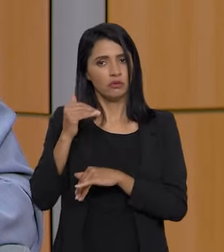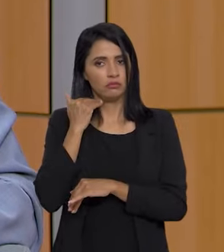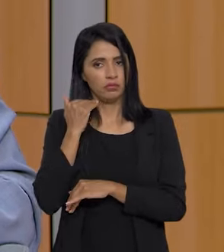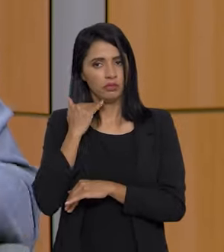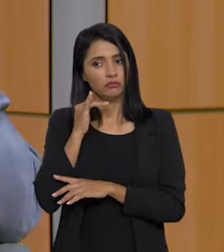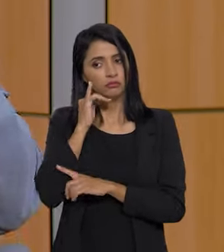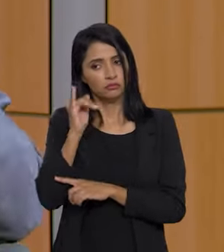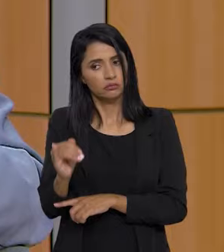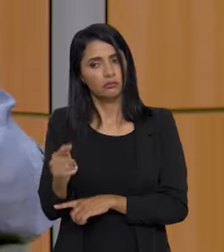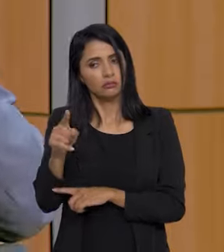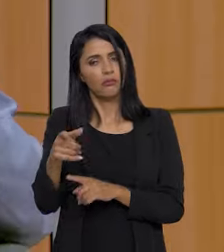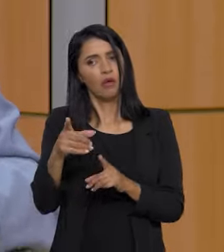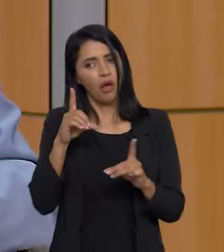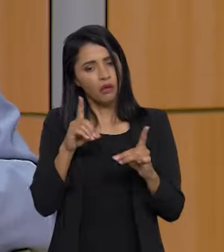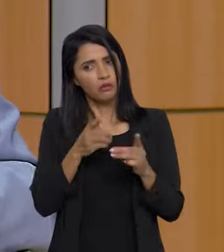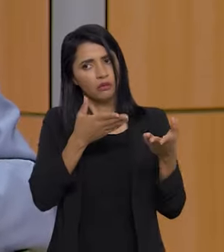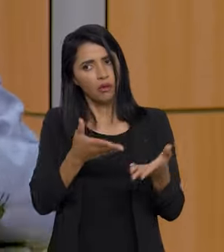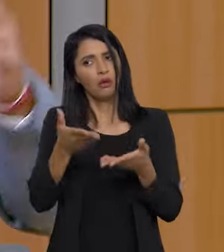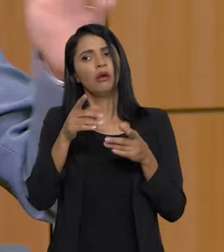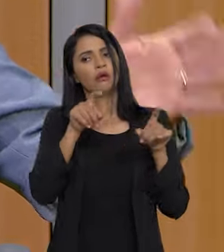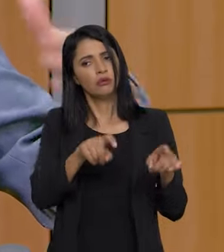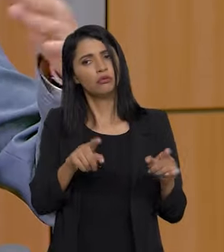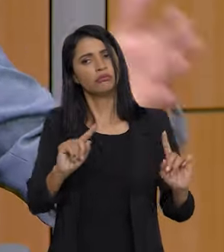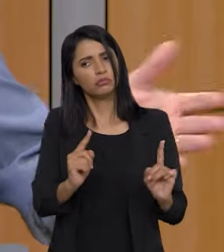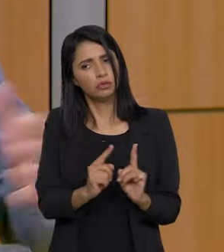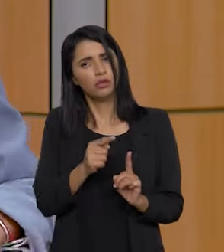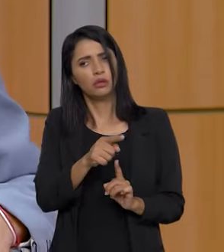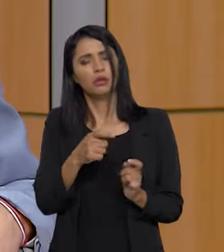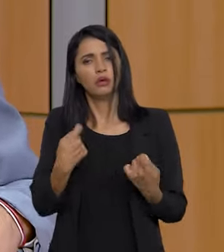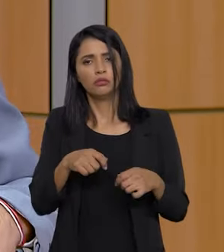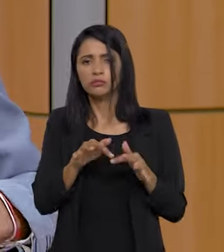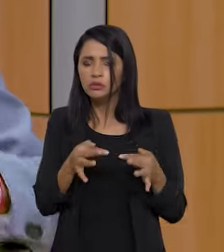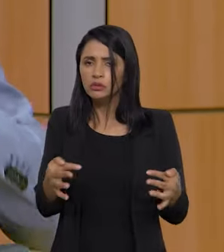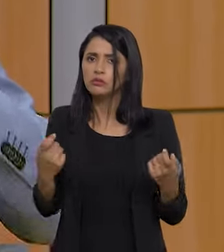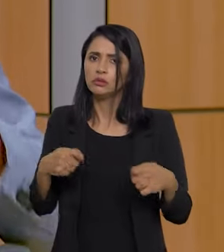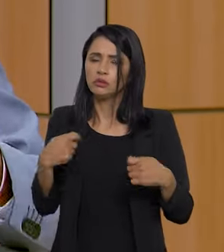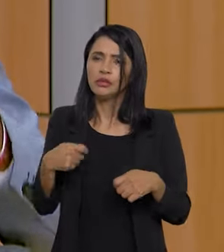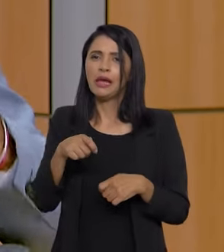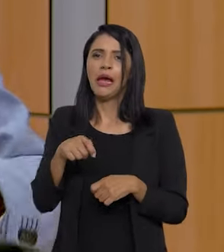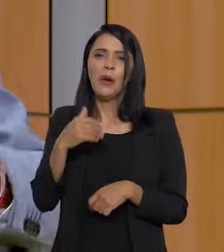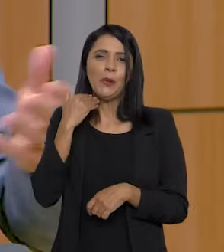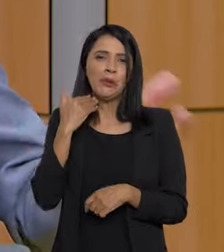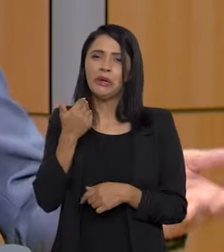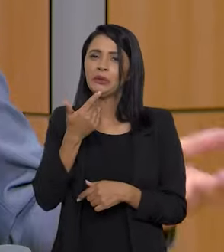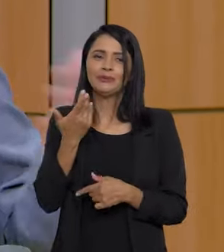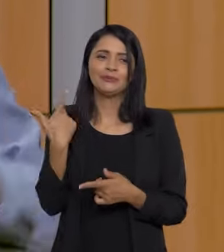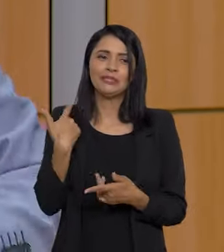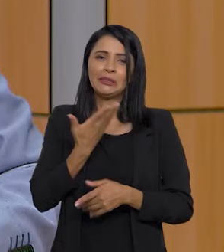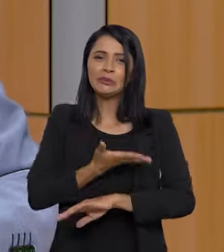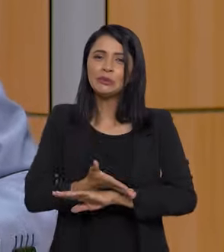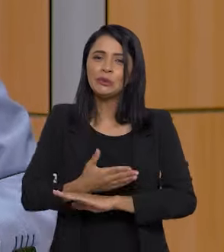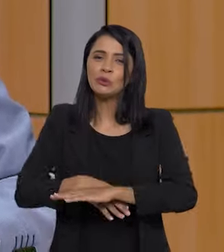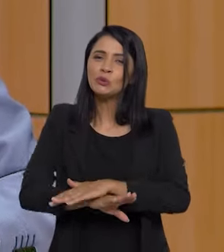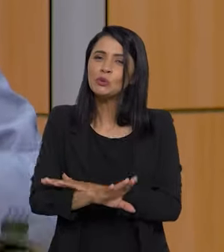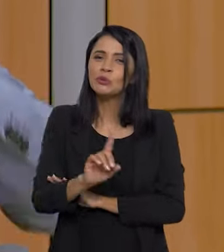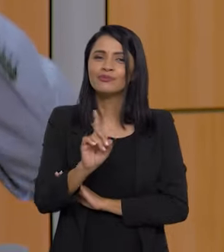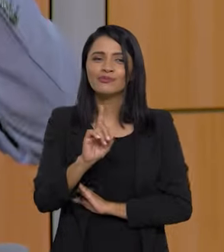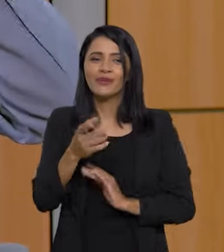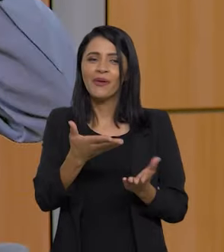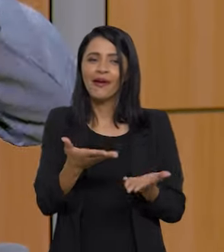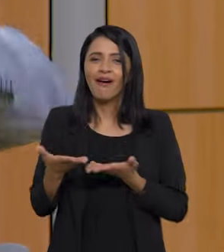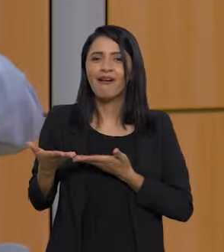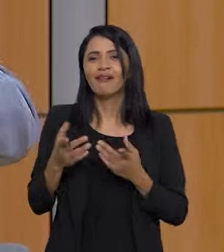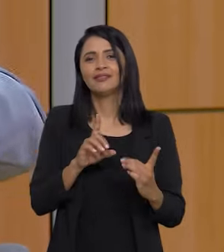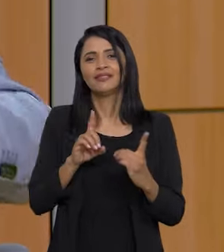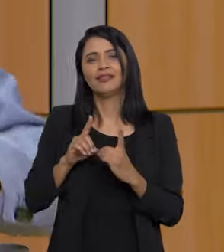os bancos, atendam os pequenos. O presidente Lula sempre fala isso, os bancos não estão acostumados a atender os pequenos. E para